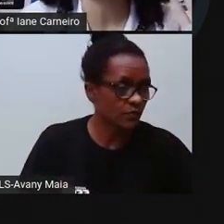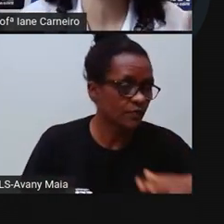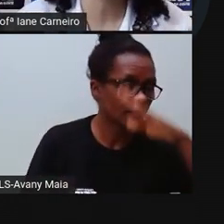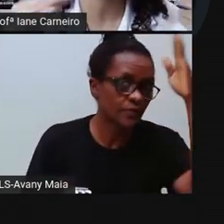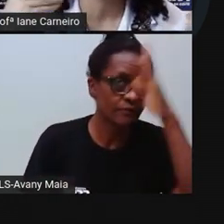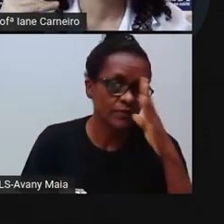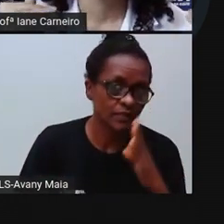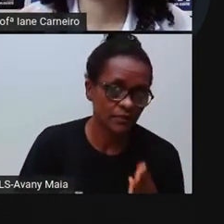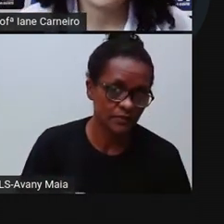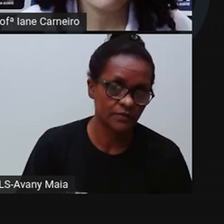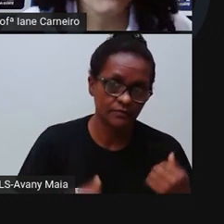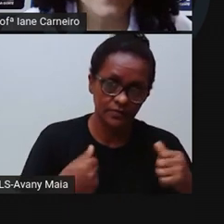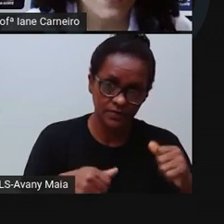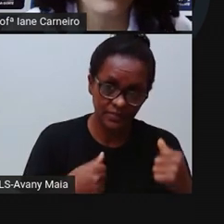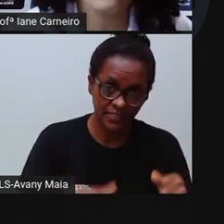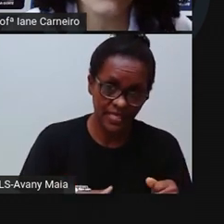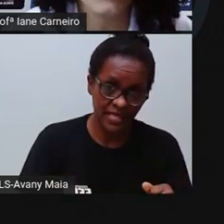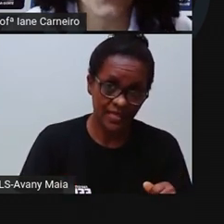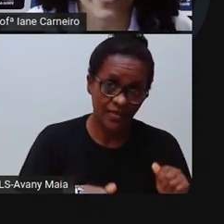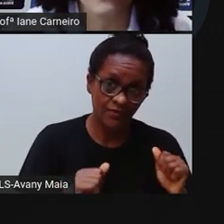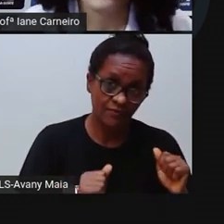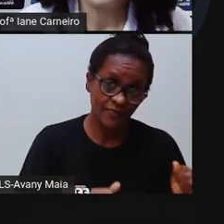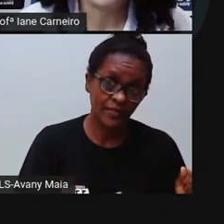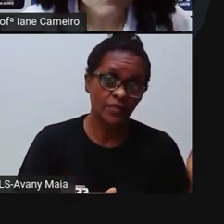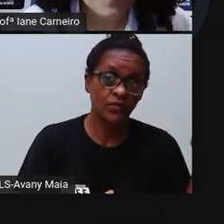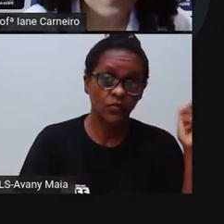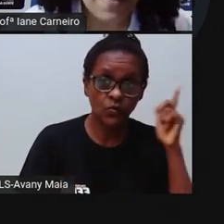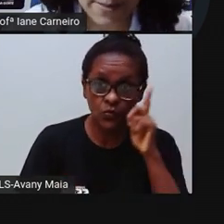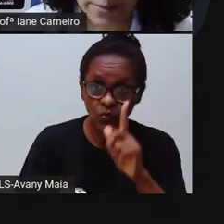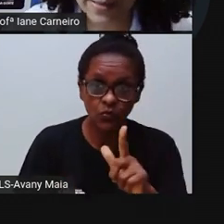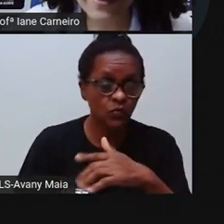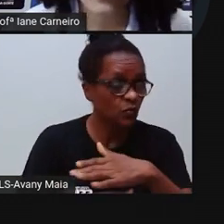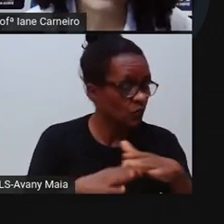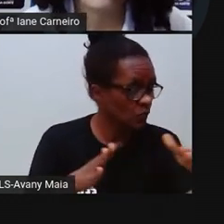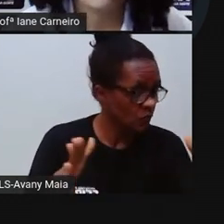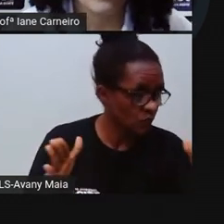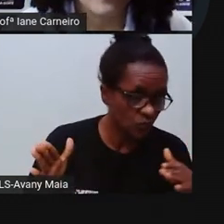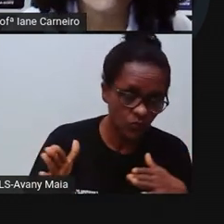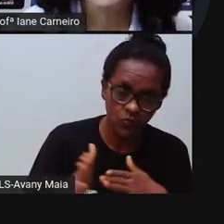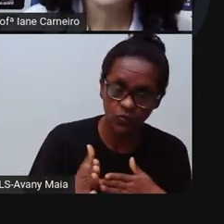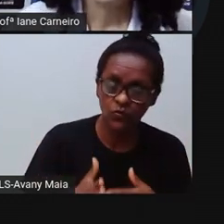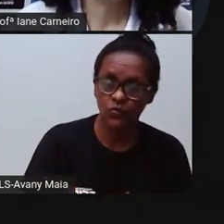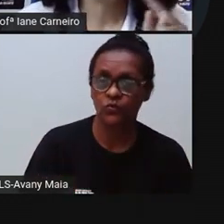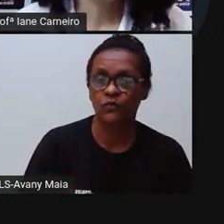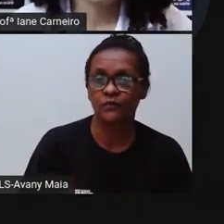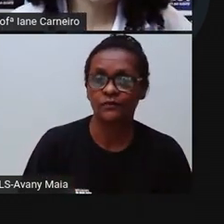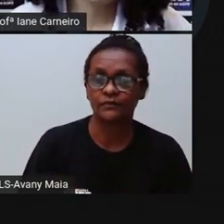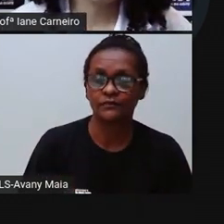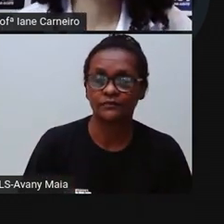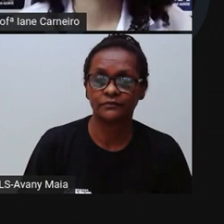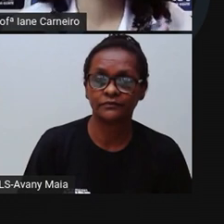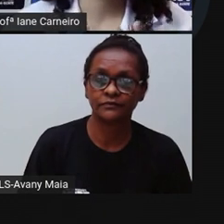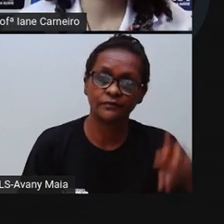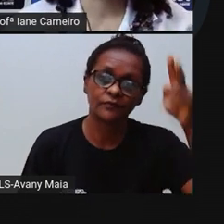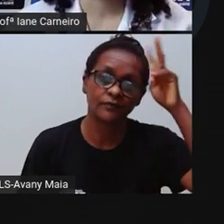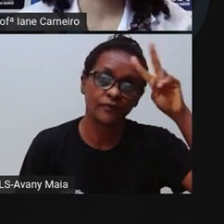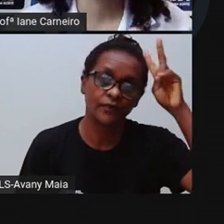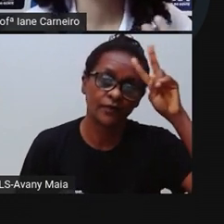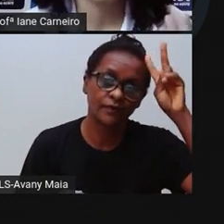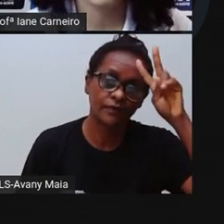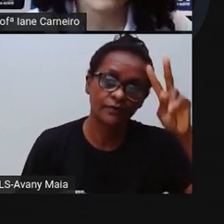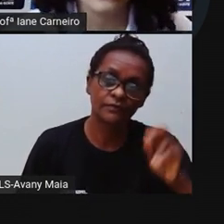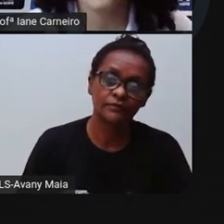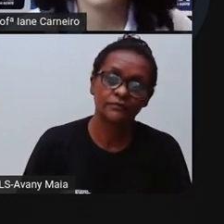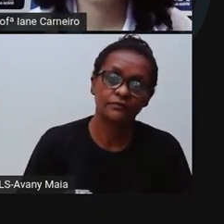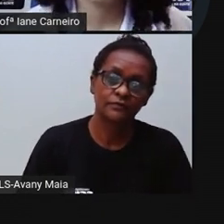Nenhuma criança deve ficar de fora. Então vamos lá para a leitura da história. Lembrando, crianças, que assim, quando